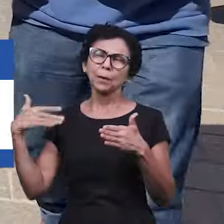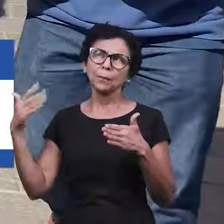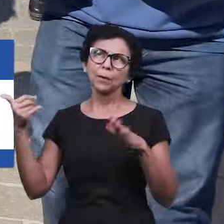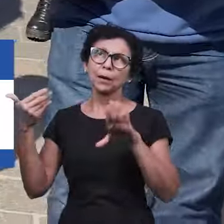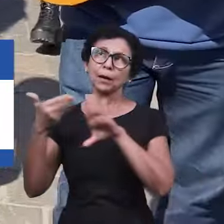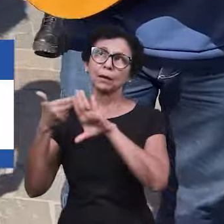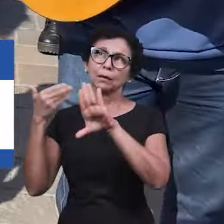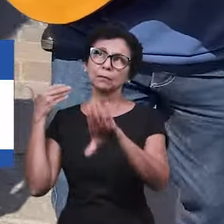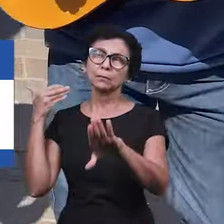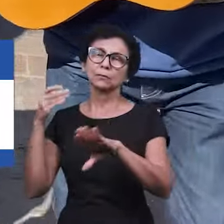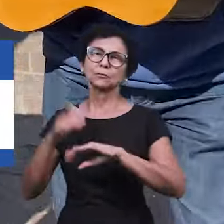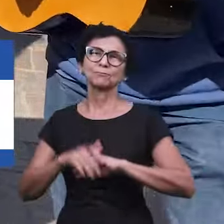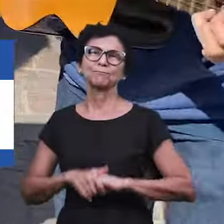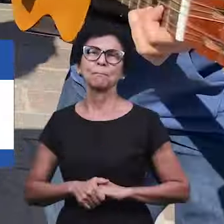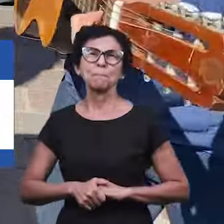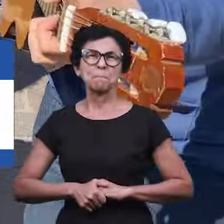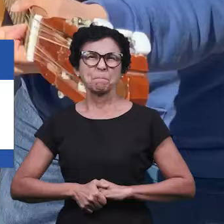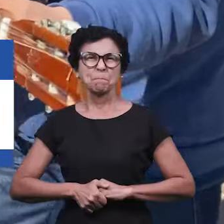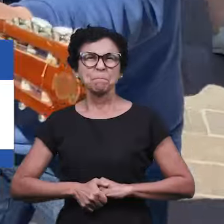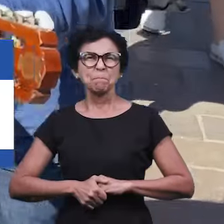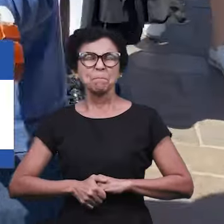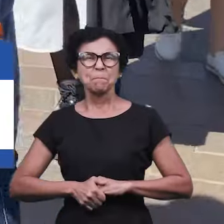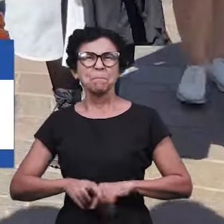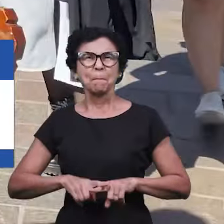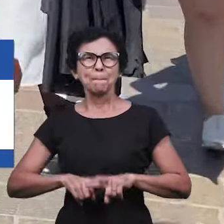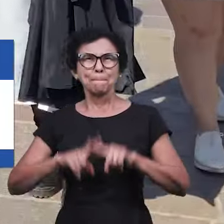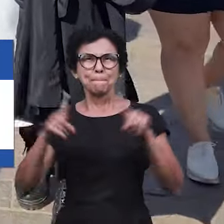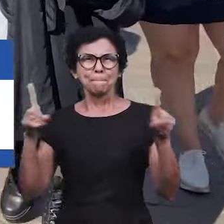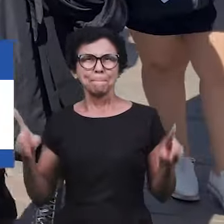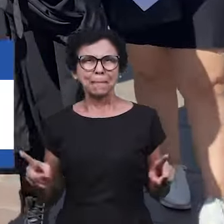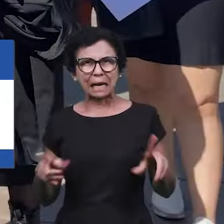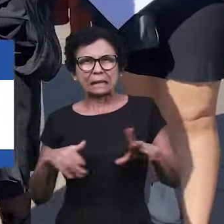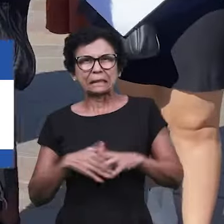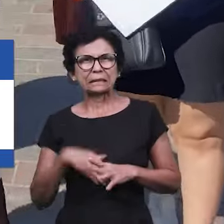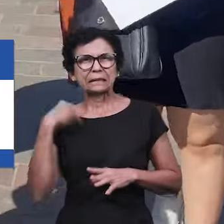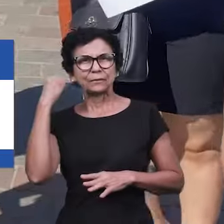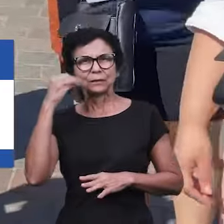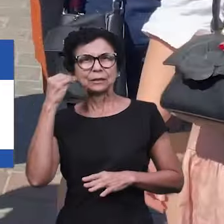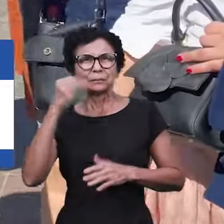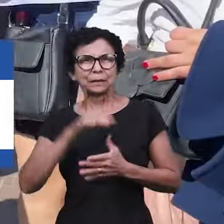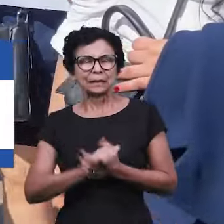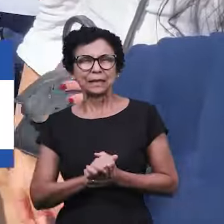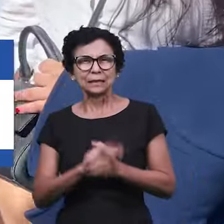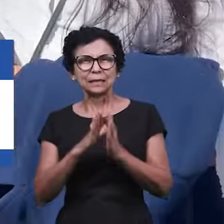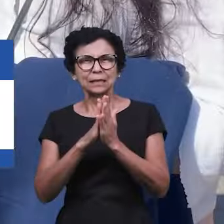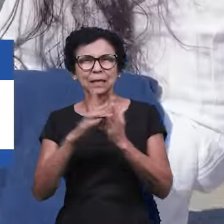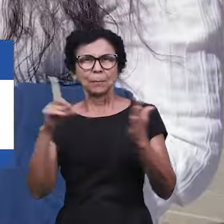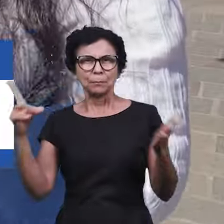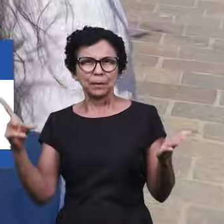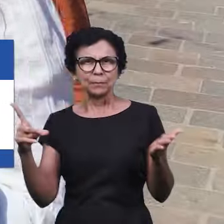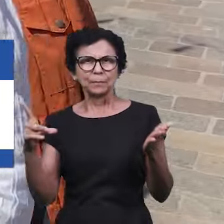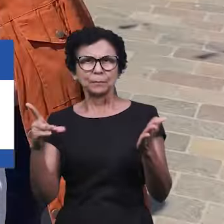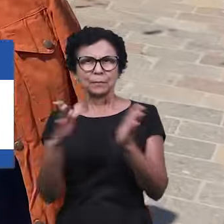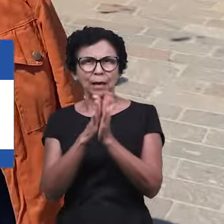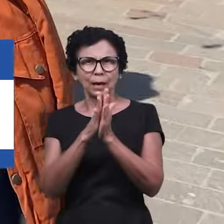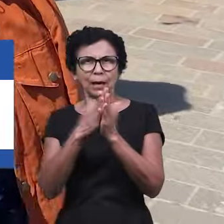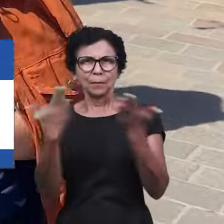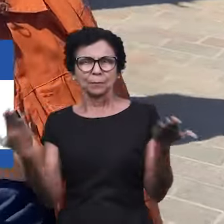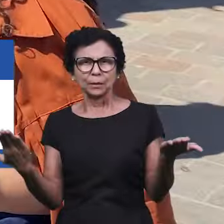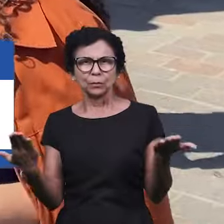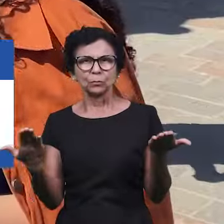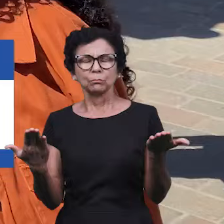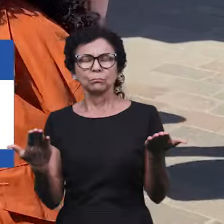pela manhã, ele abriu a Bíblia antes de sair de casa e o texto que caiu foi. Marcos 16,